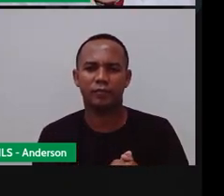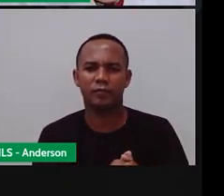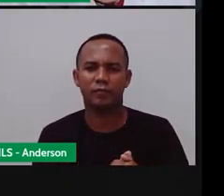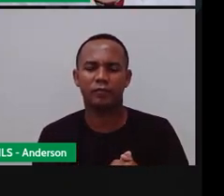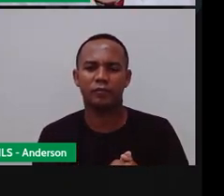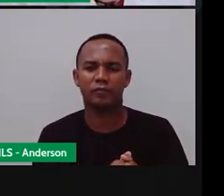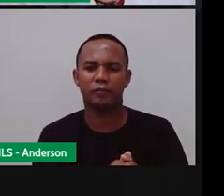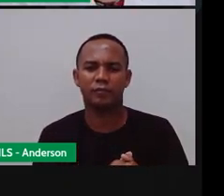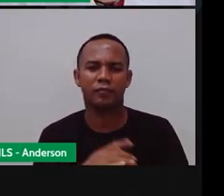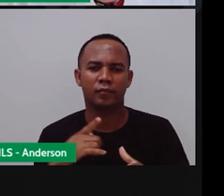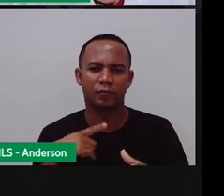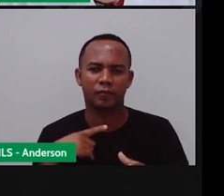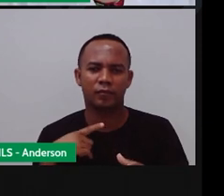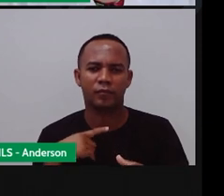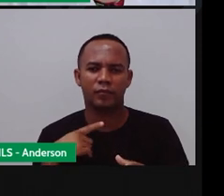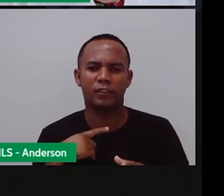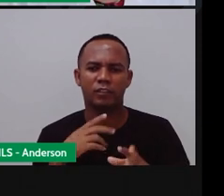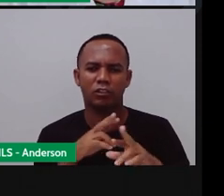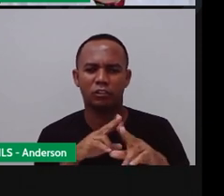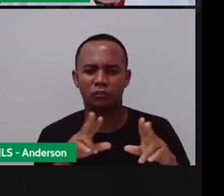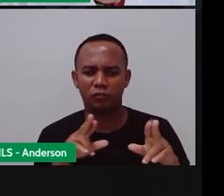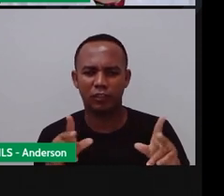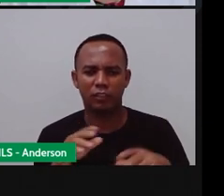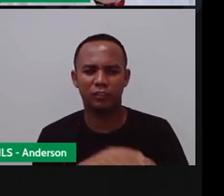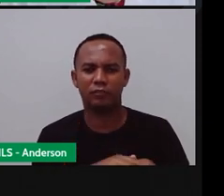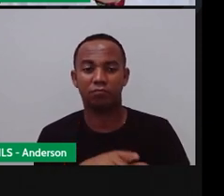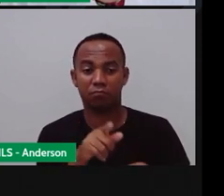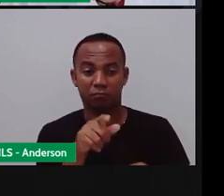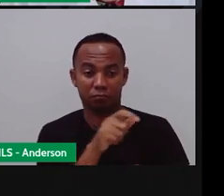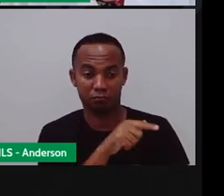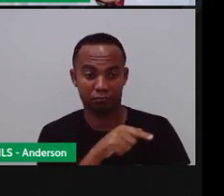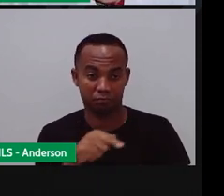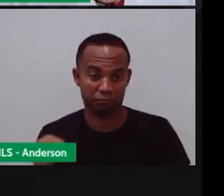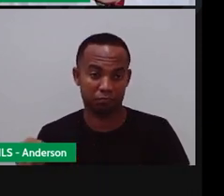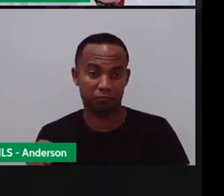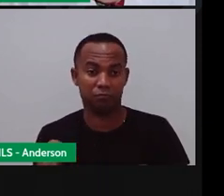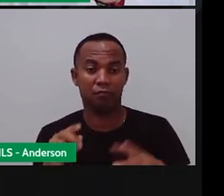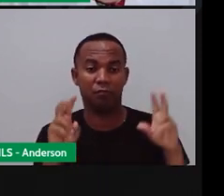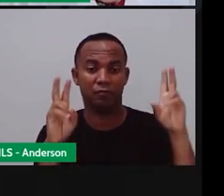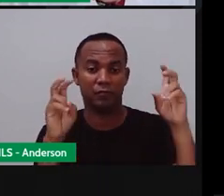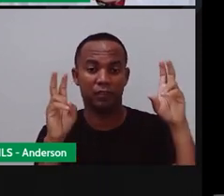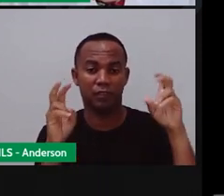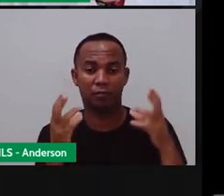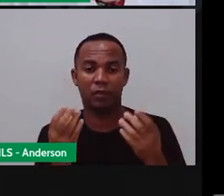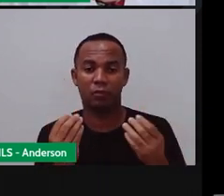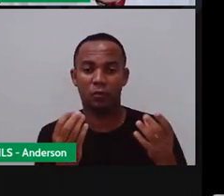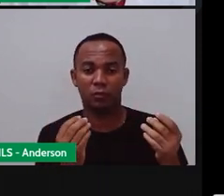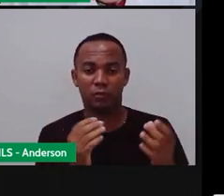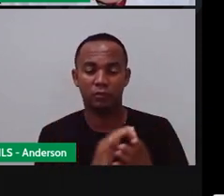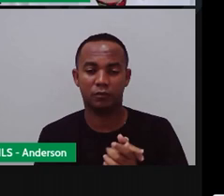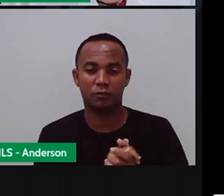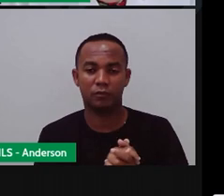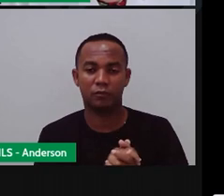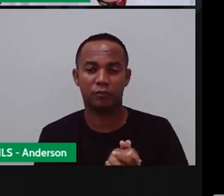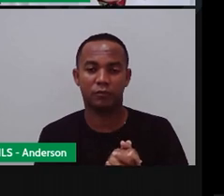ano mas ainda vamos falar sobre elas aqui essa semana viu Anderson vamos falar sobre as estações